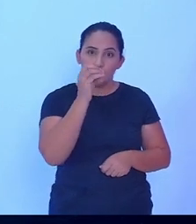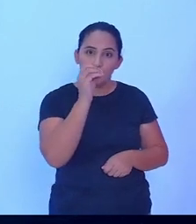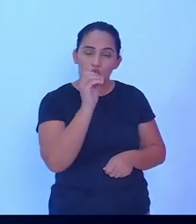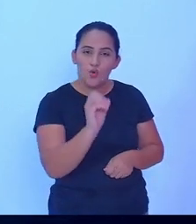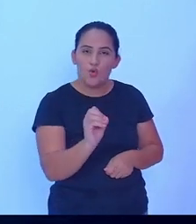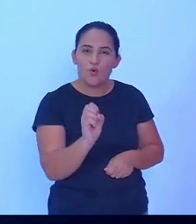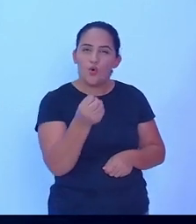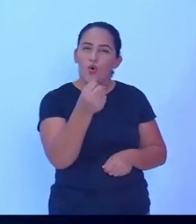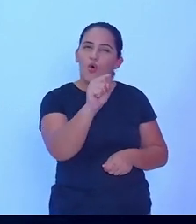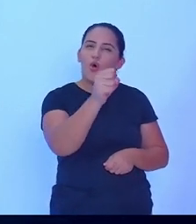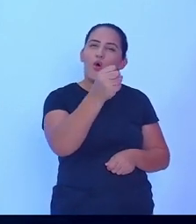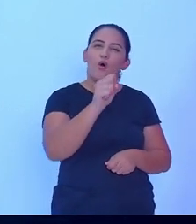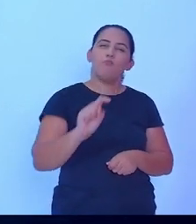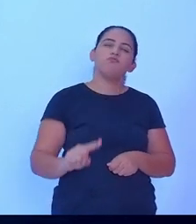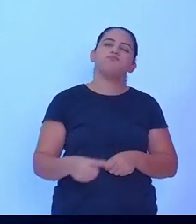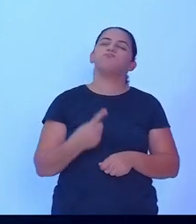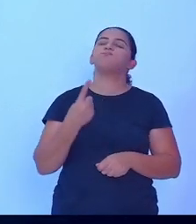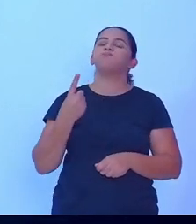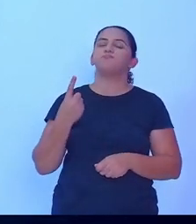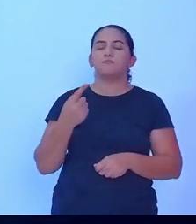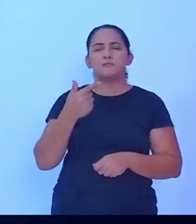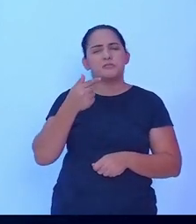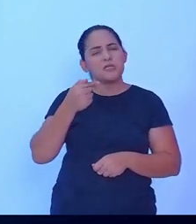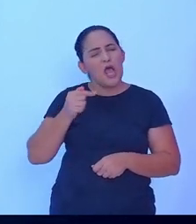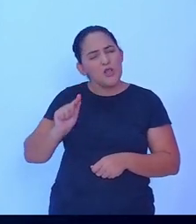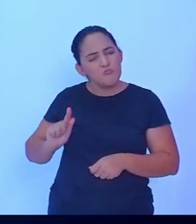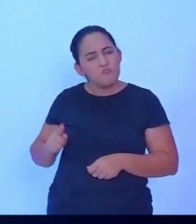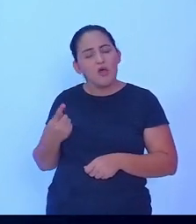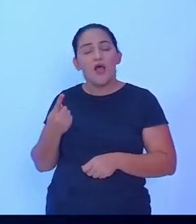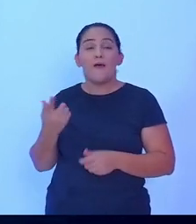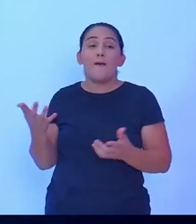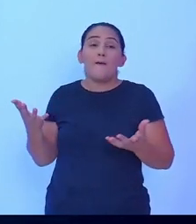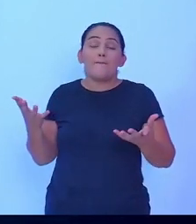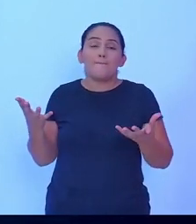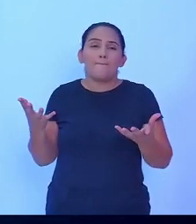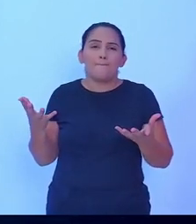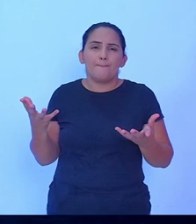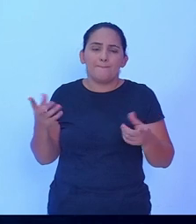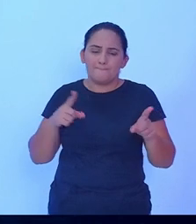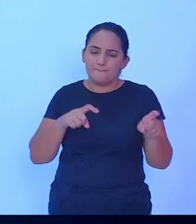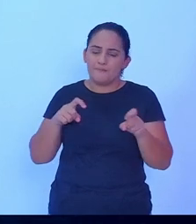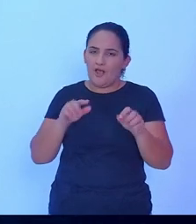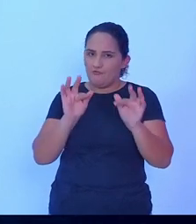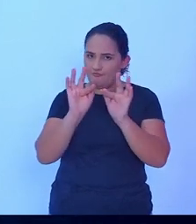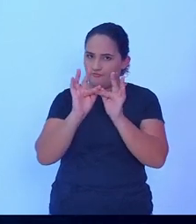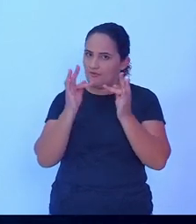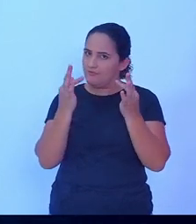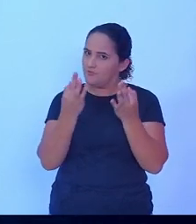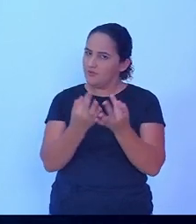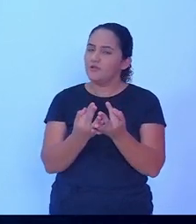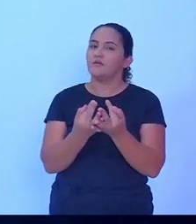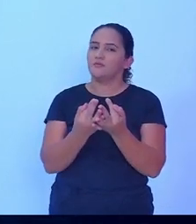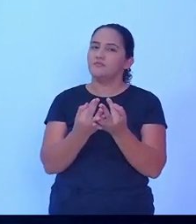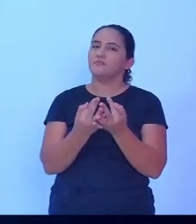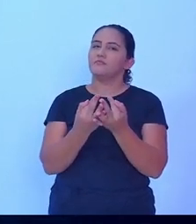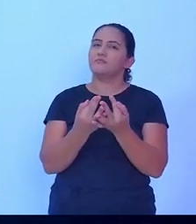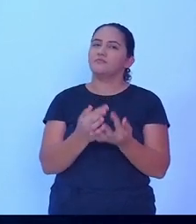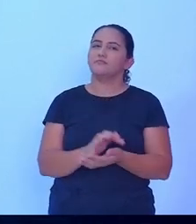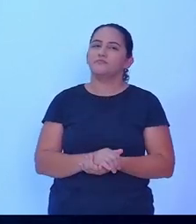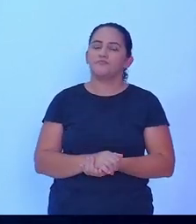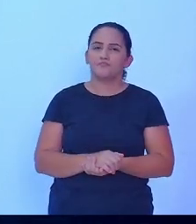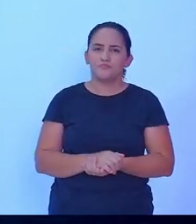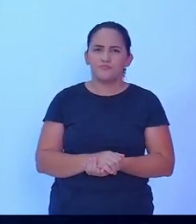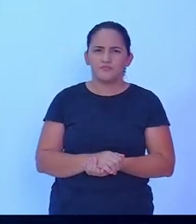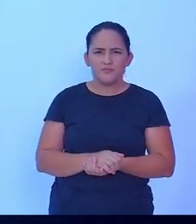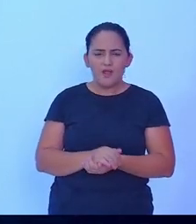e mais 7 milhões para a agricultura familiar. Eu acho que esse é o caminho que nós temos que seguir para que a